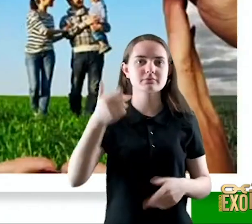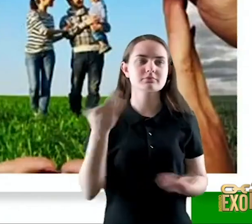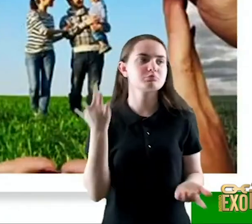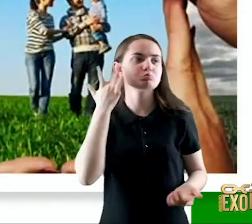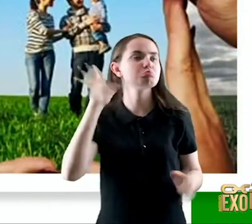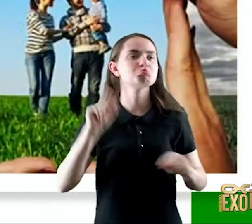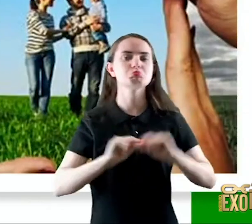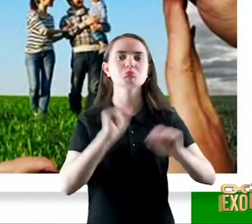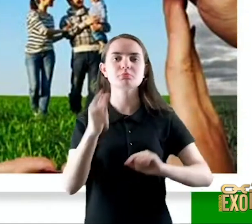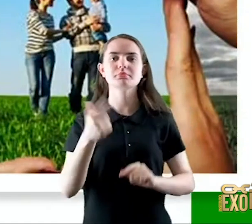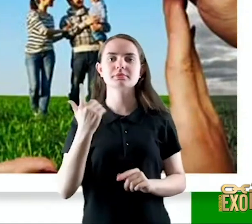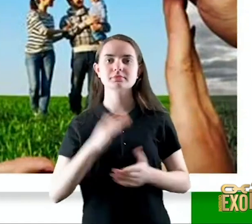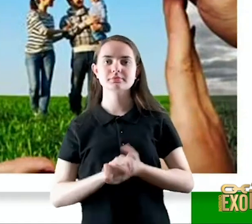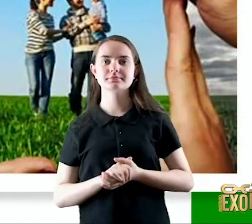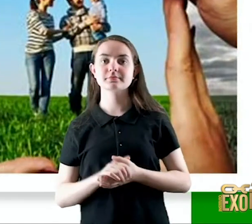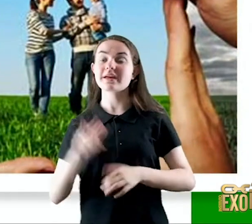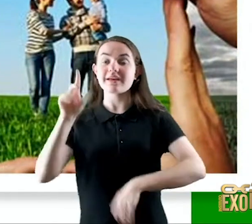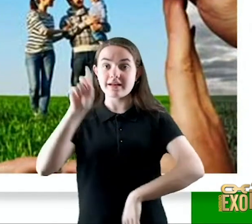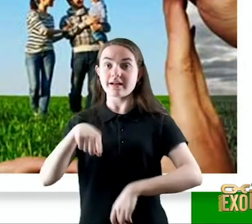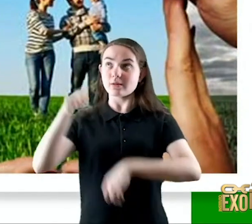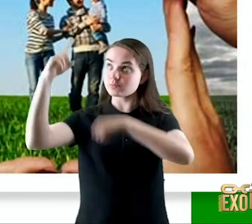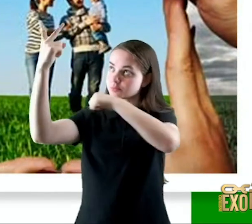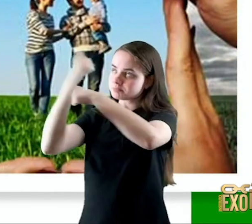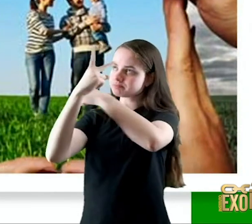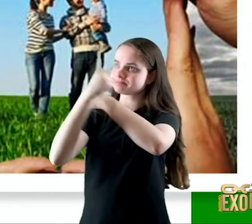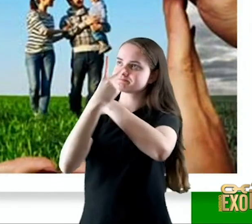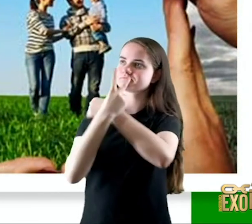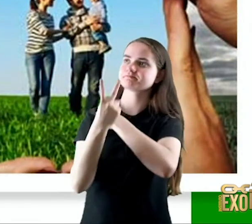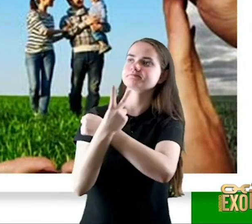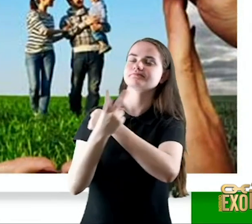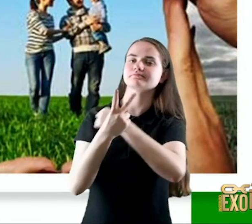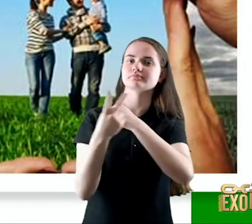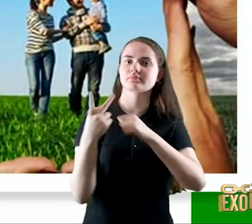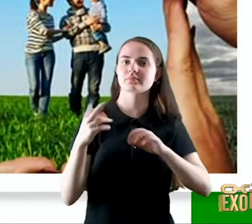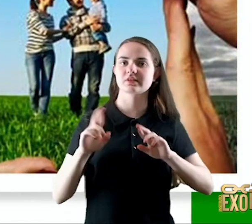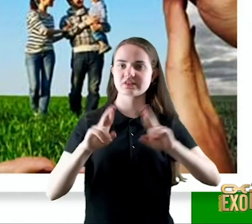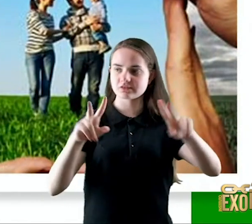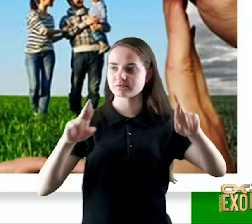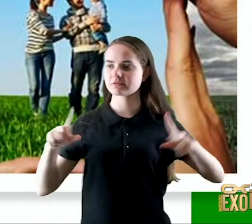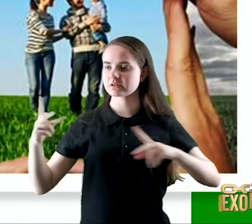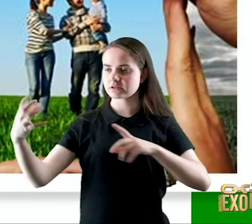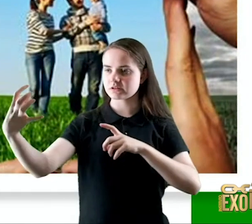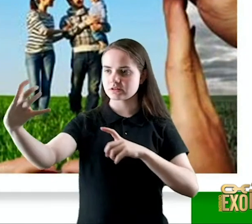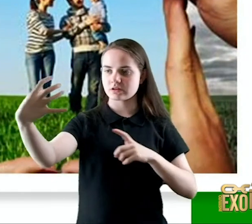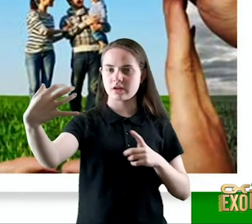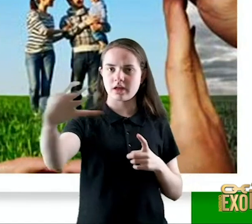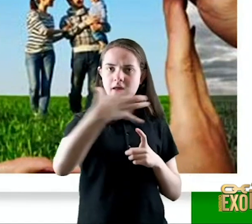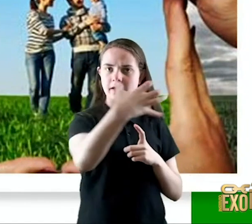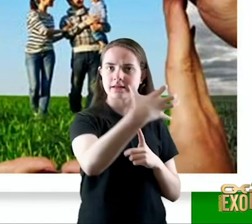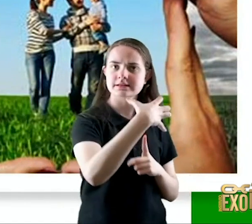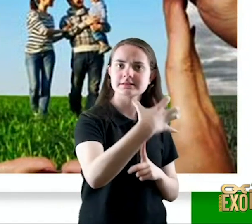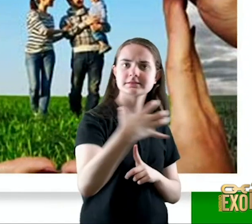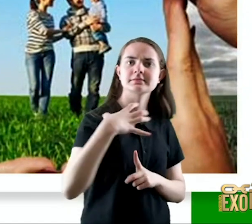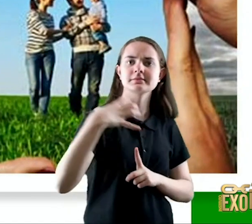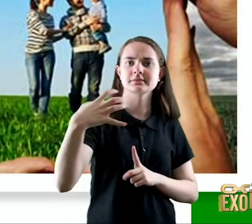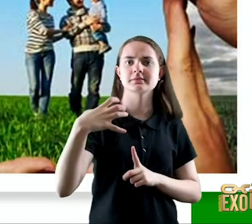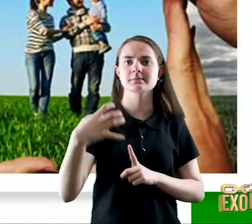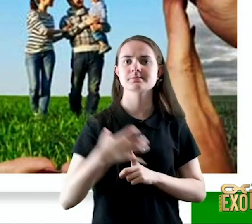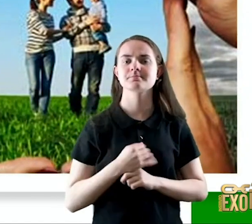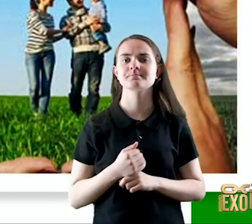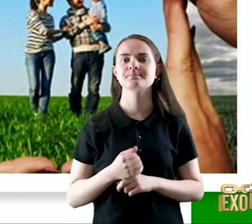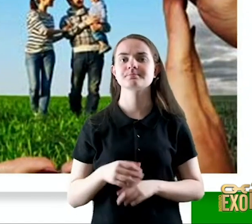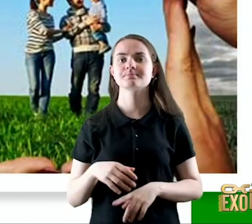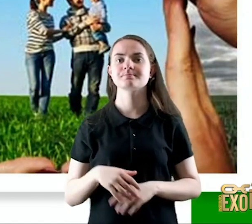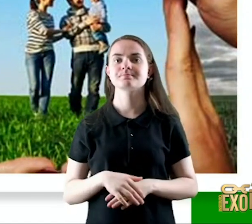qualquer tipo de ameaça mortal livramento contra vários ataques proteção contra tribulações e calamidades é uma